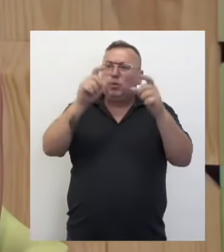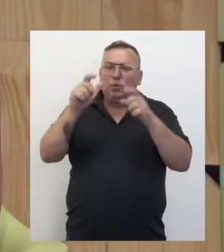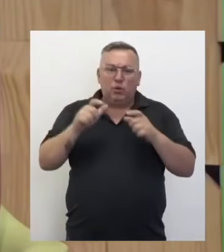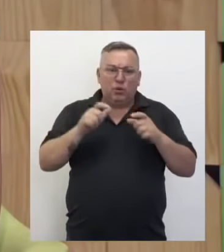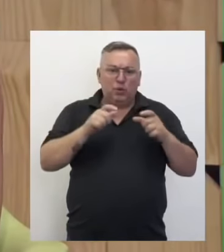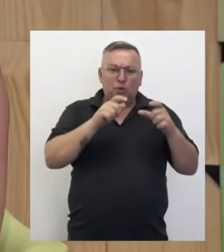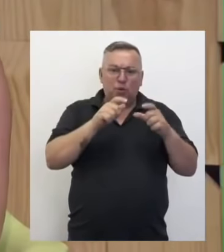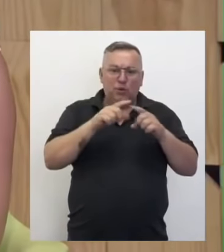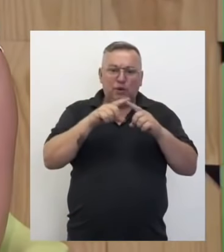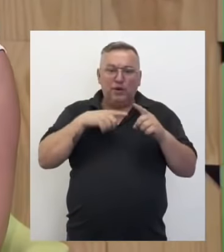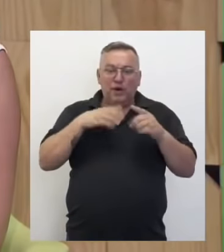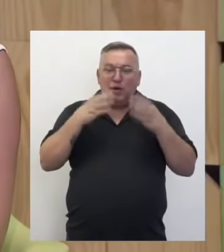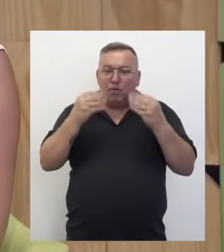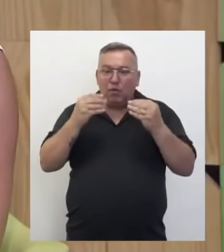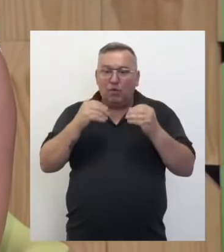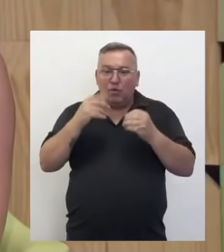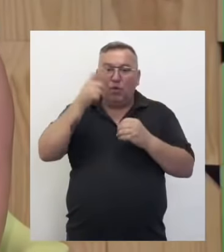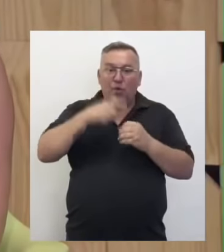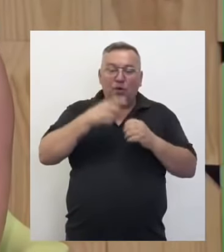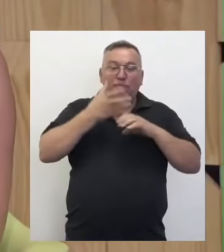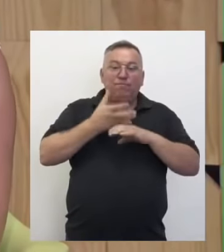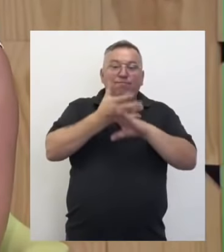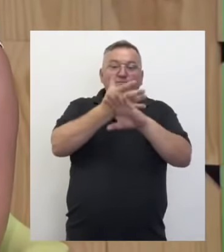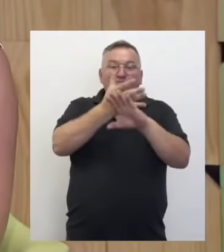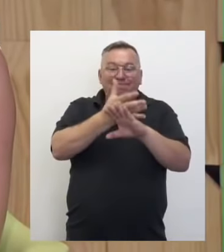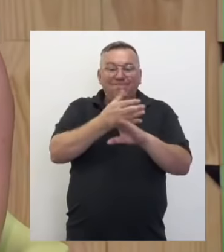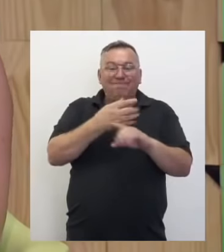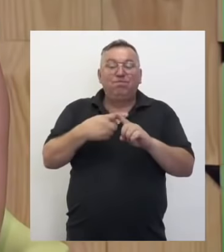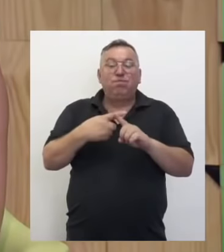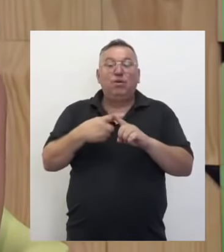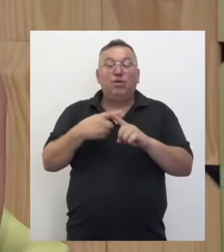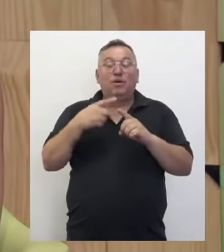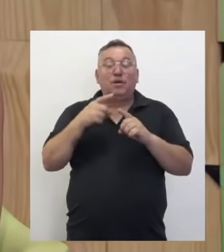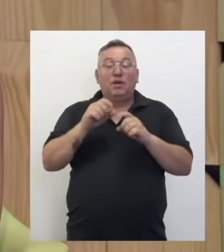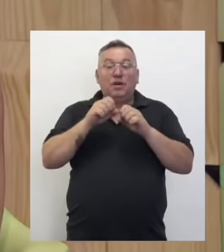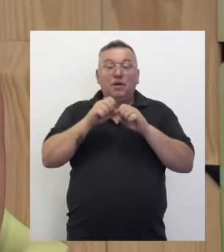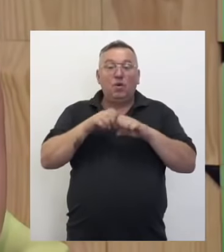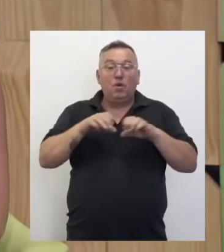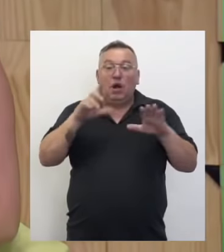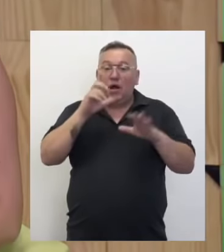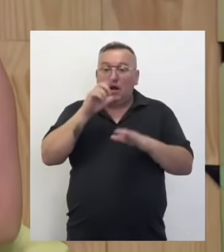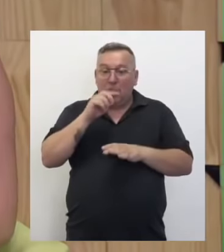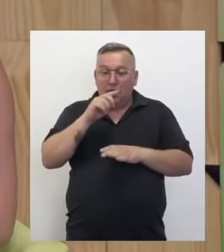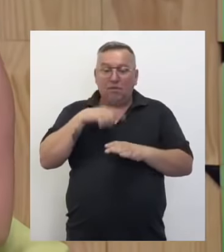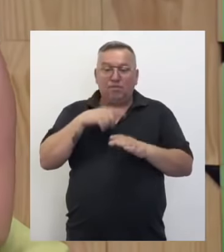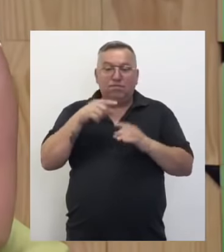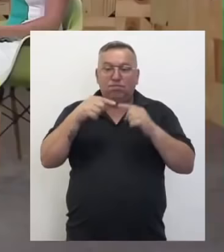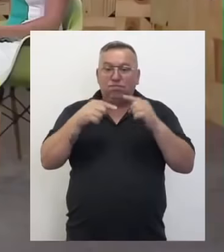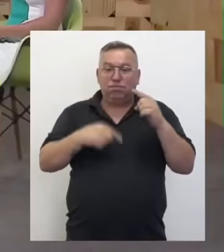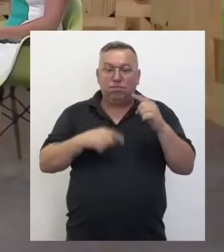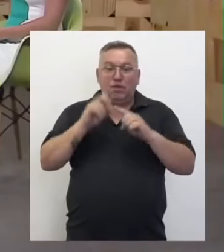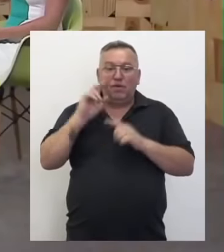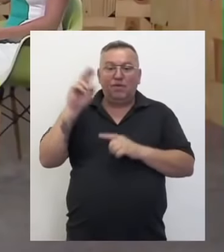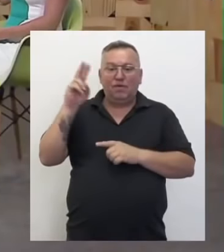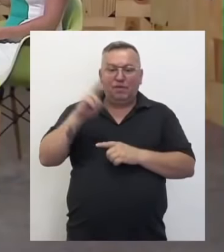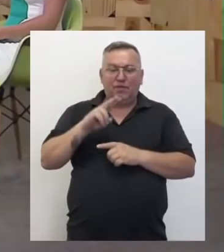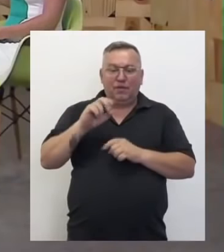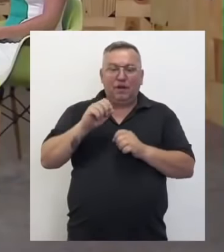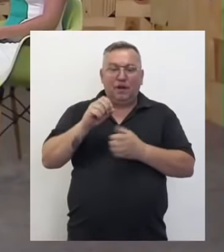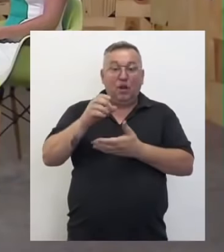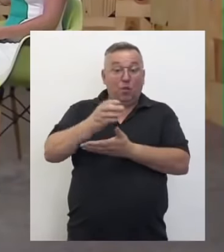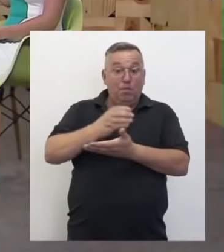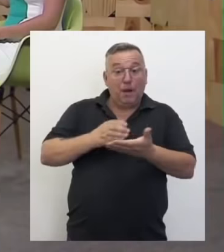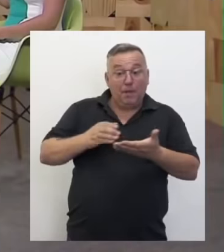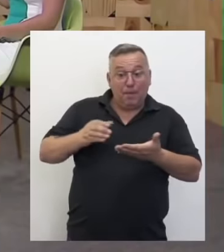abundância, em outras a gente tem escassez. Por isso, a distribuição de água no Brasil é desproporcional. Vamos ver aqui no mapa